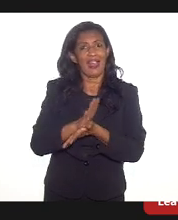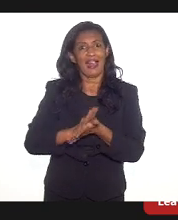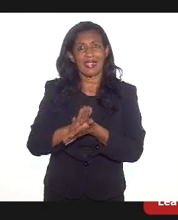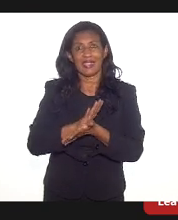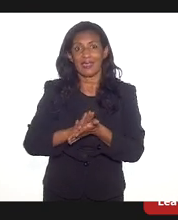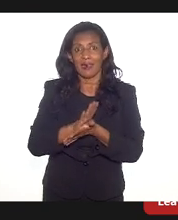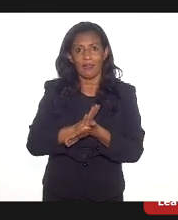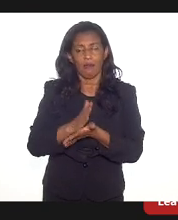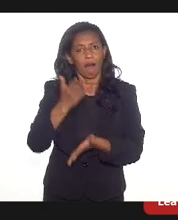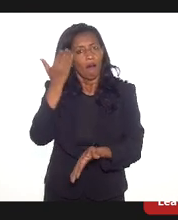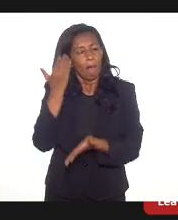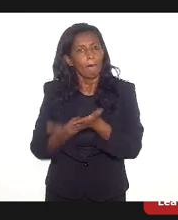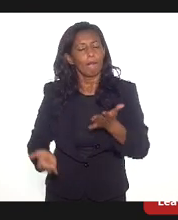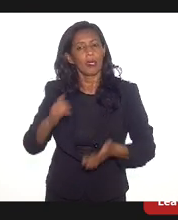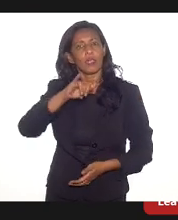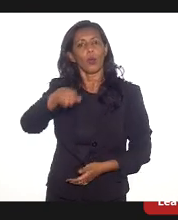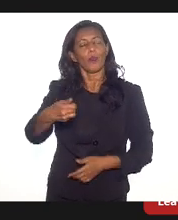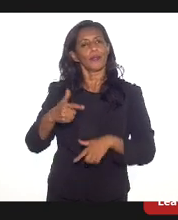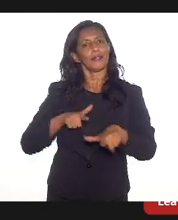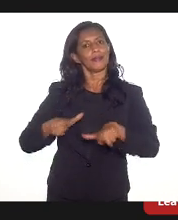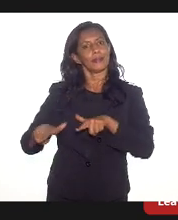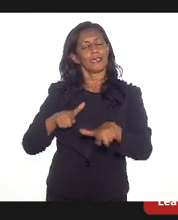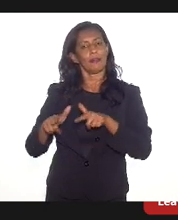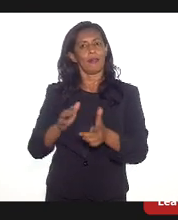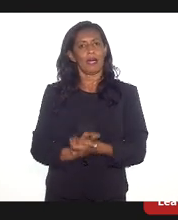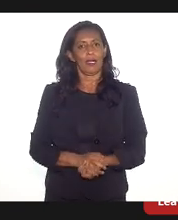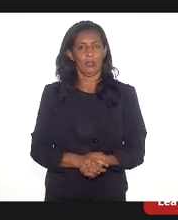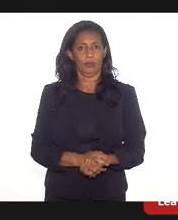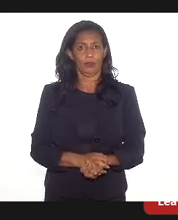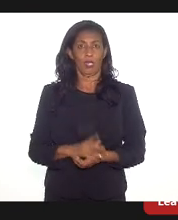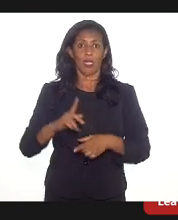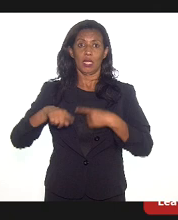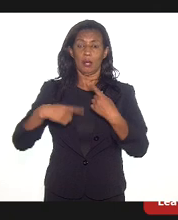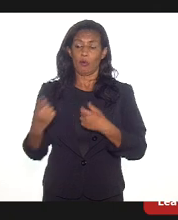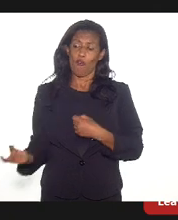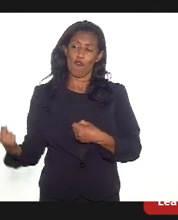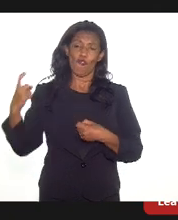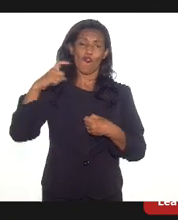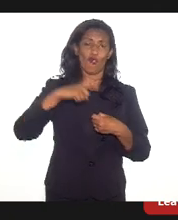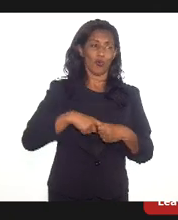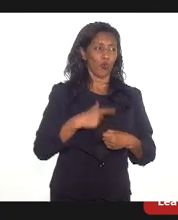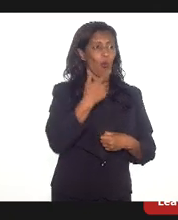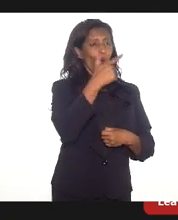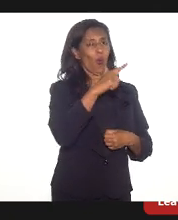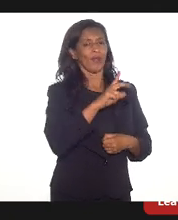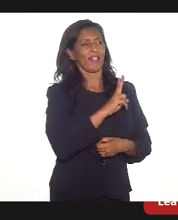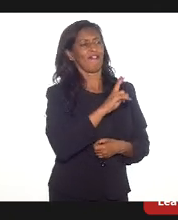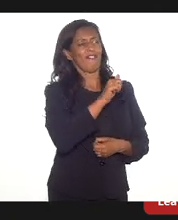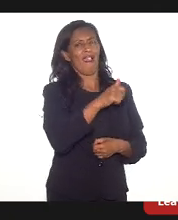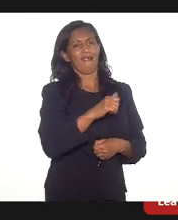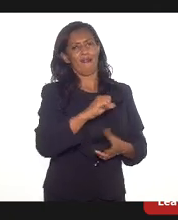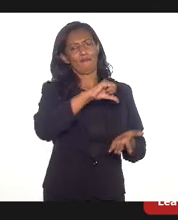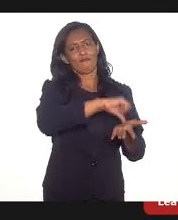perdeu a sua oportunidade de emprego e veio aqui depois novamente em busca de uma nova oportunidade.